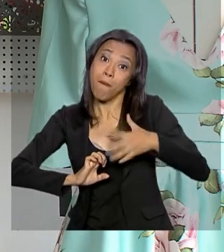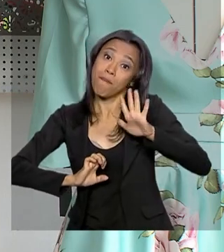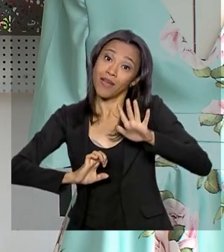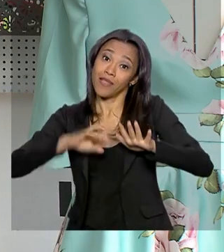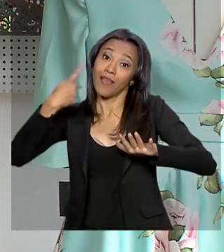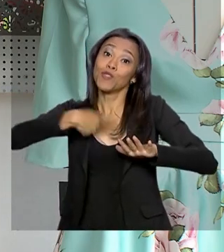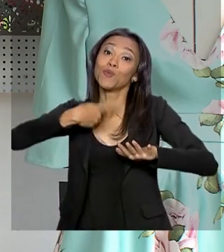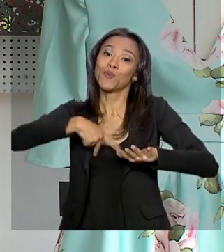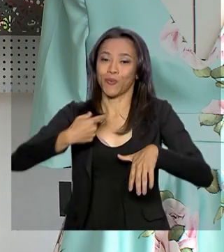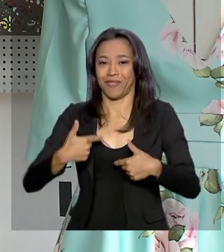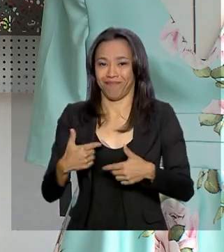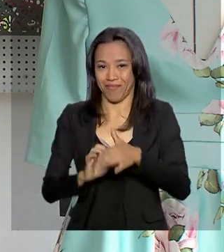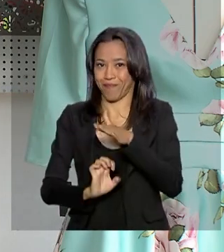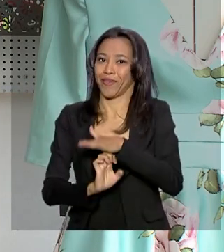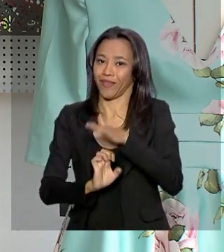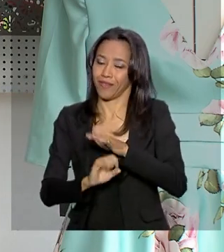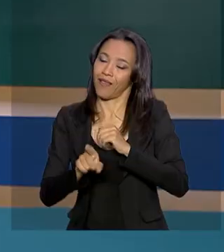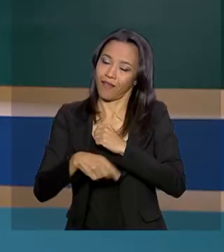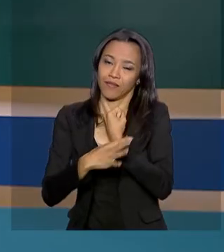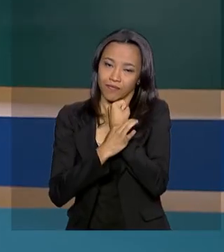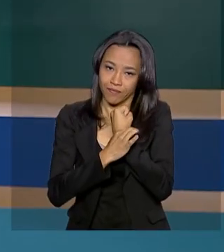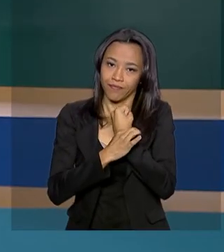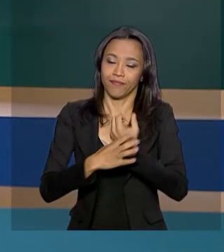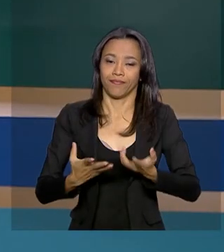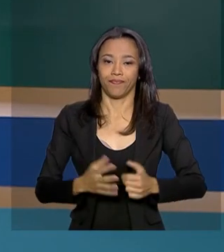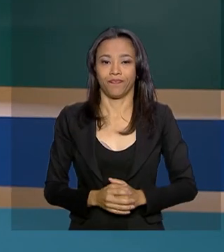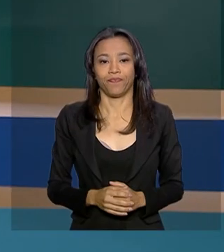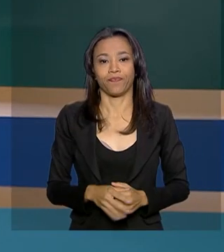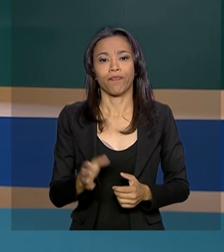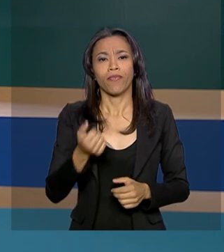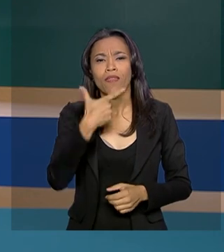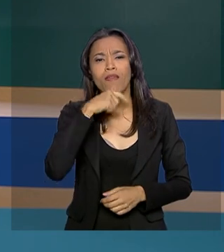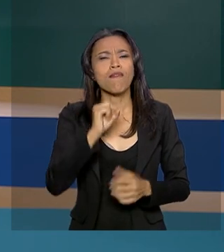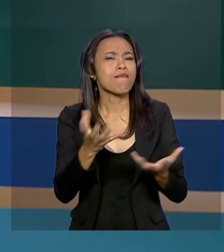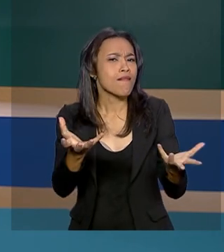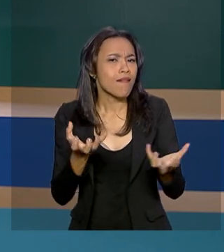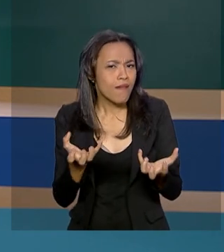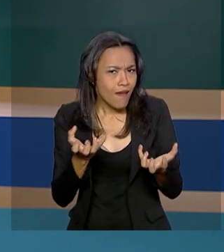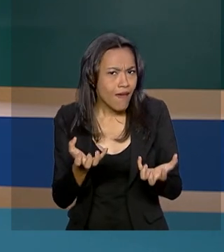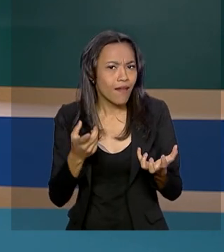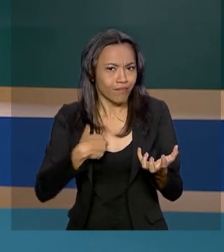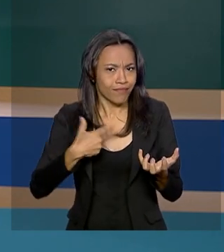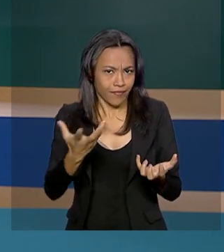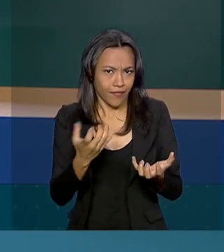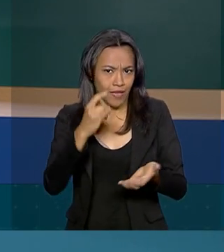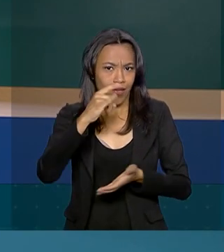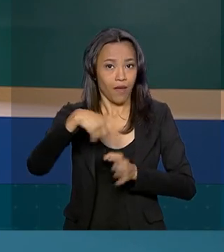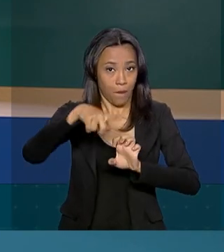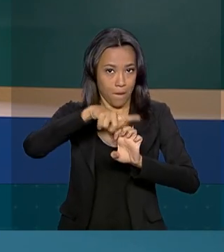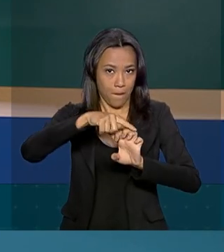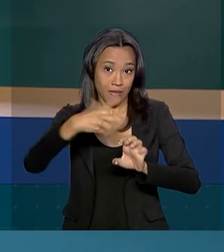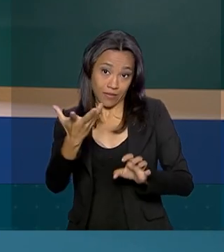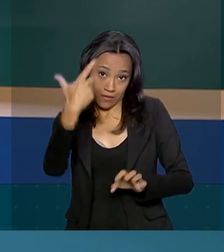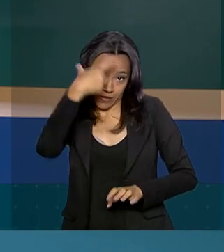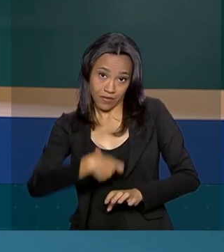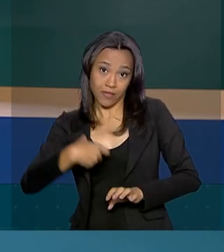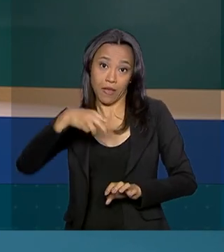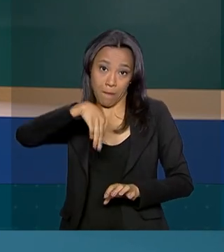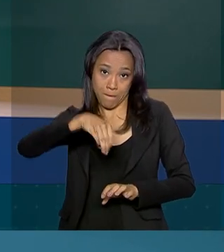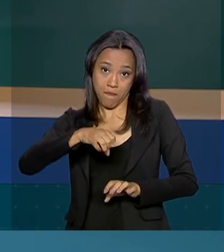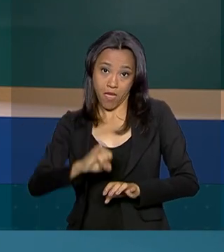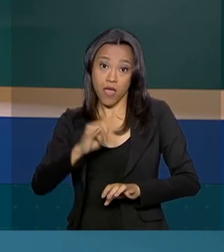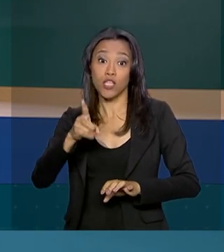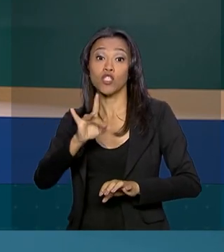para você, então tem essa segurança. Quem quiser se formalizar como MEI, basta acessar o portal do empreendedor.